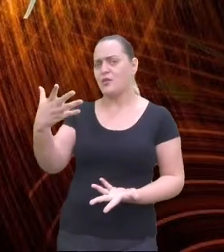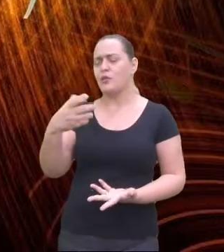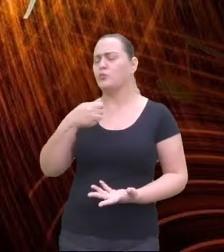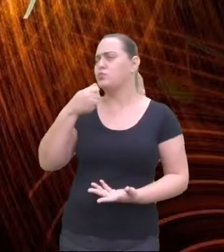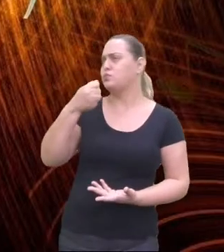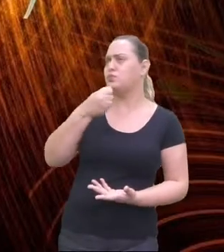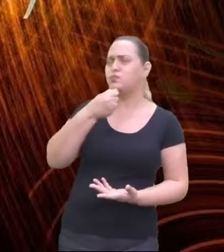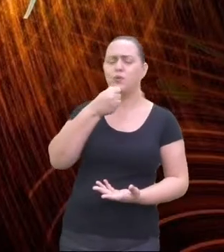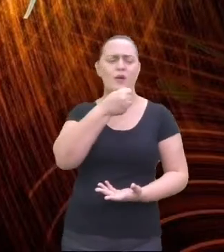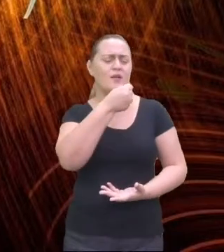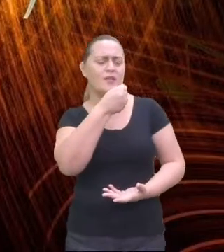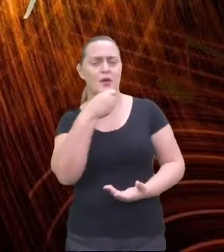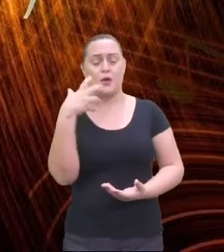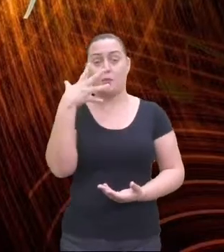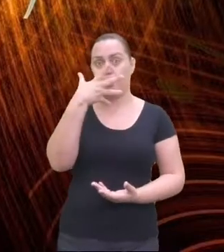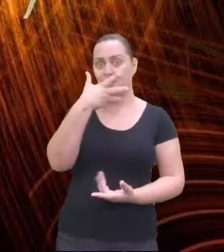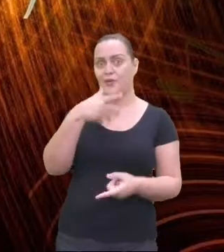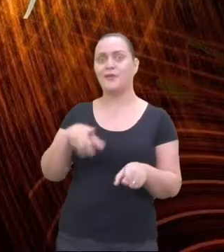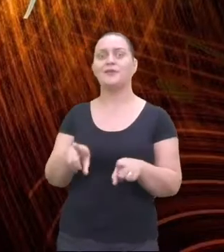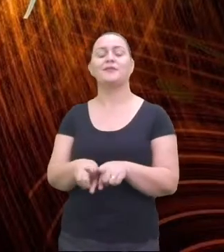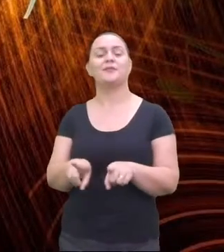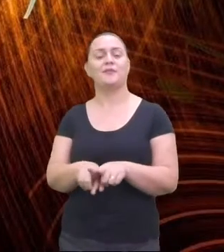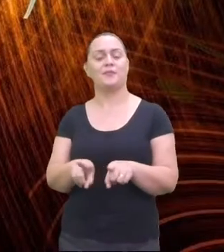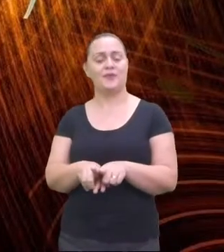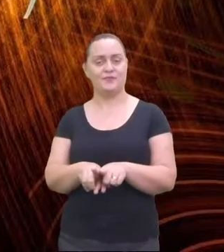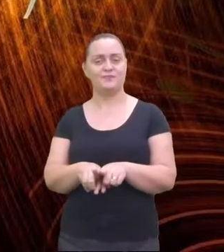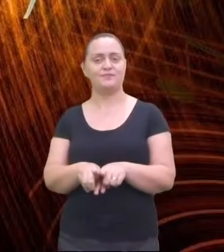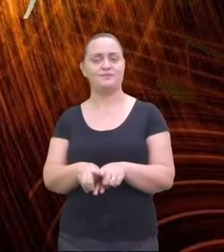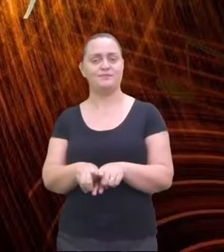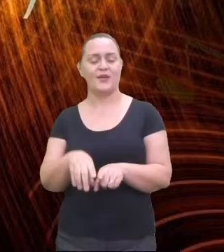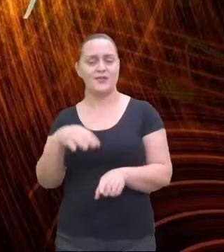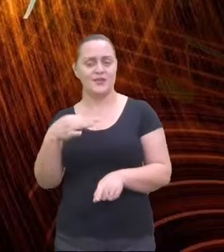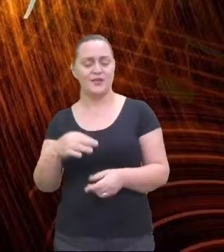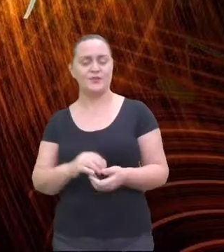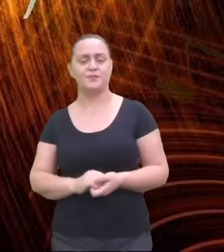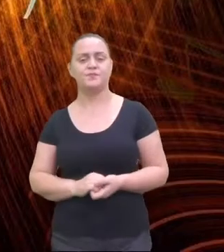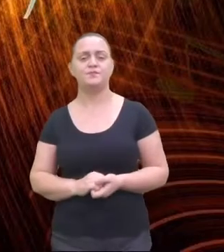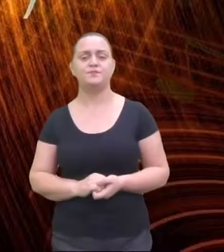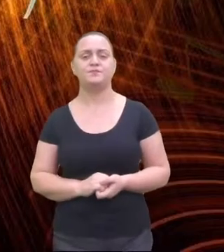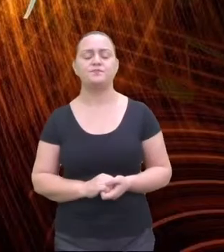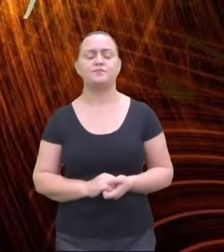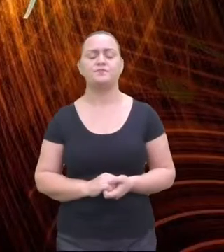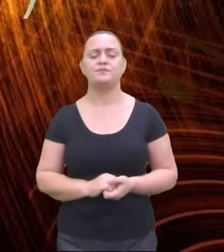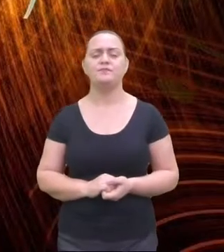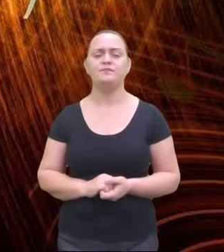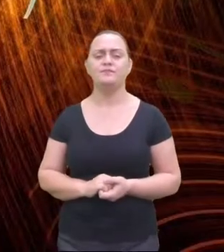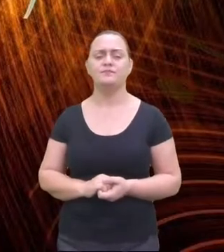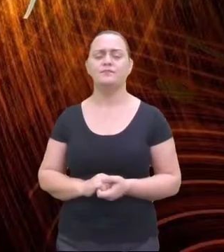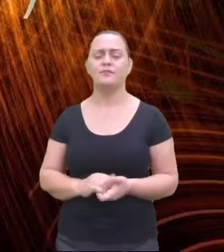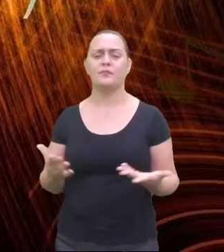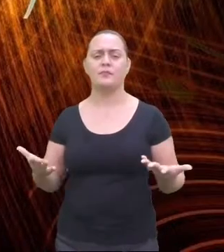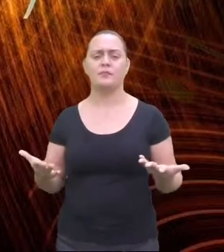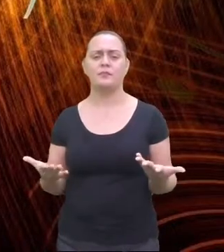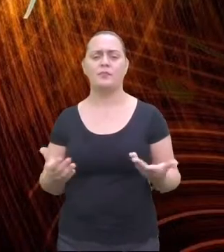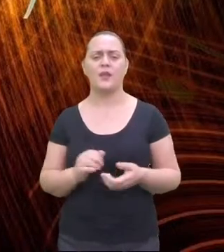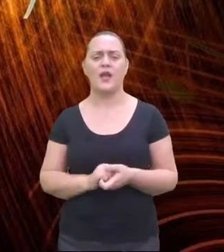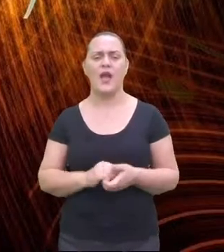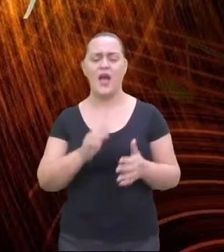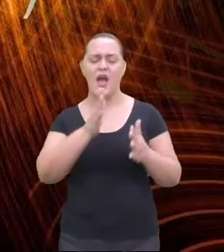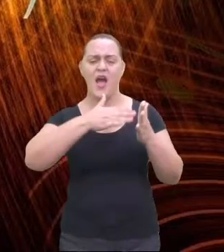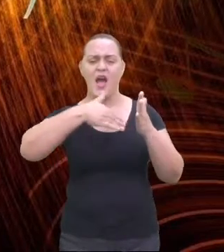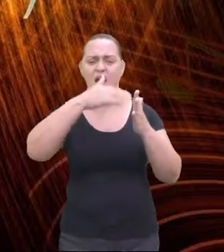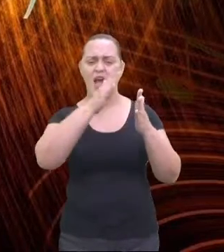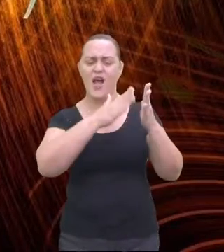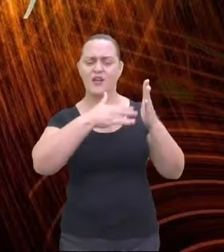tropicalismo também figurou em manifestações artísticas diversas, como as artes plásticas.